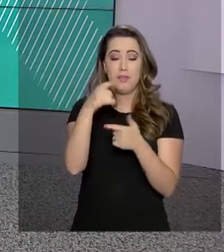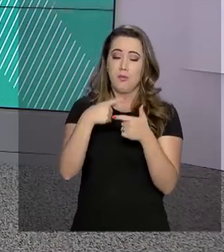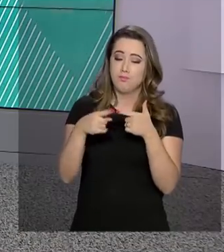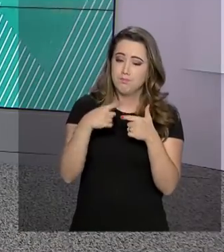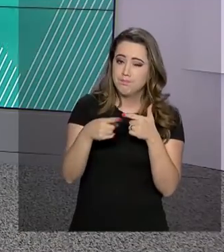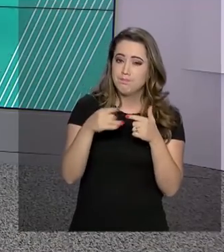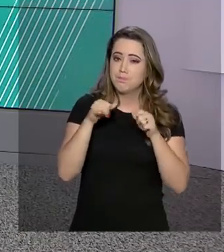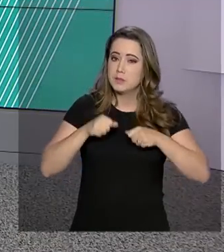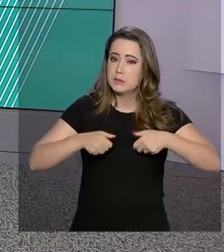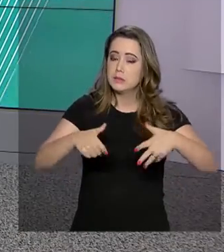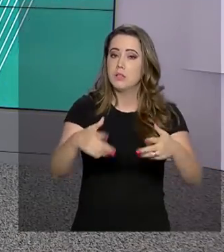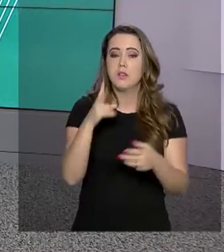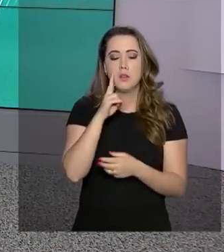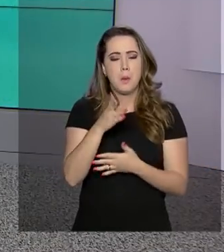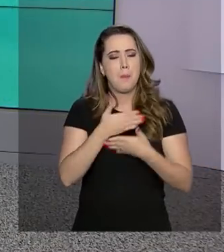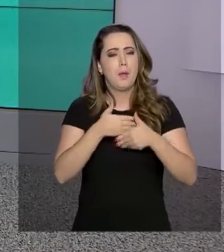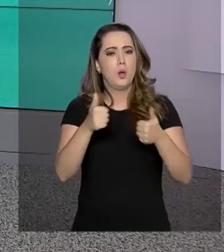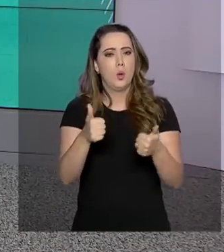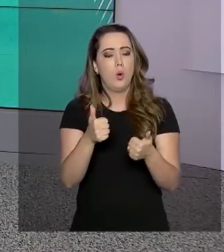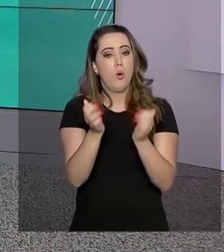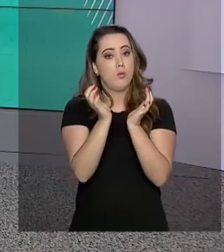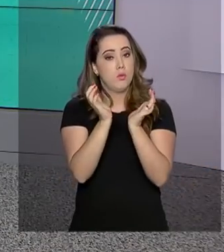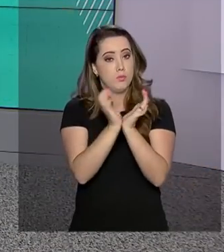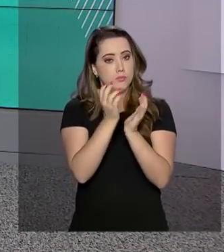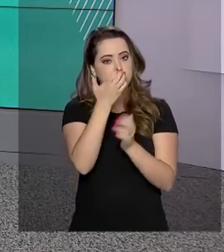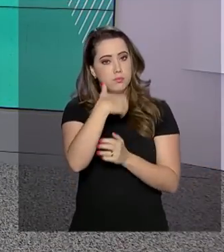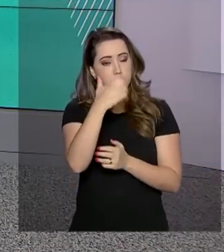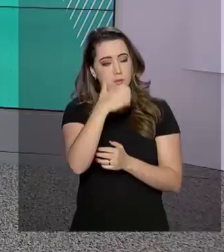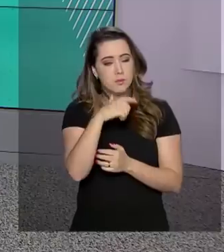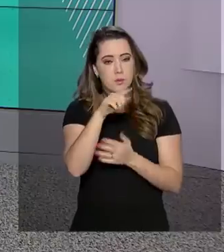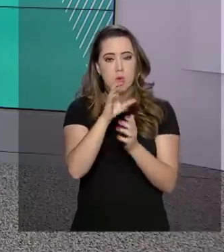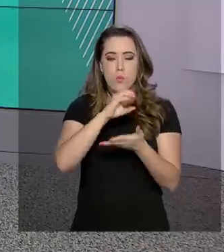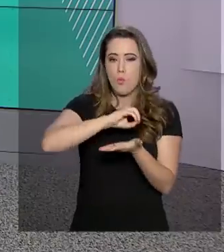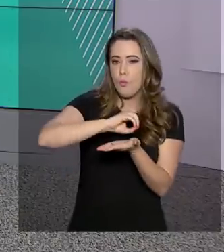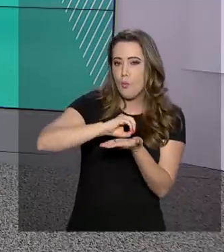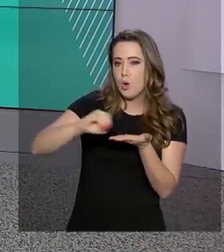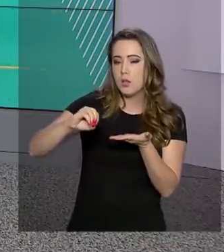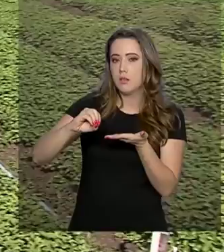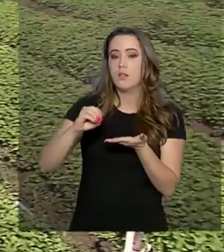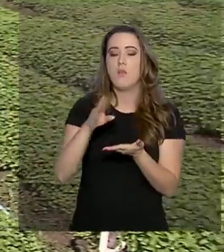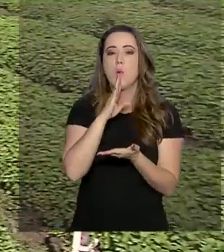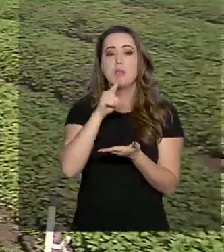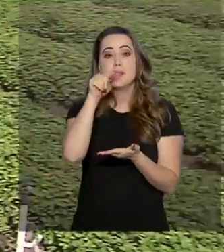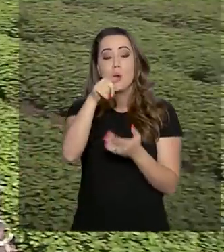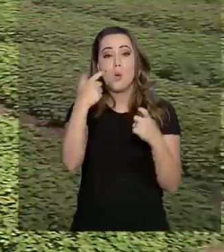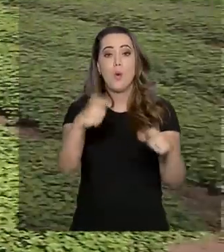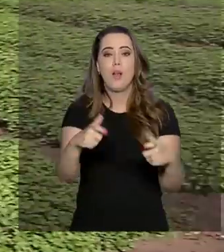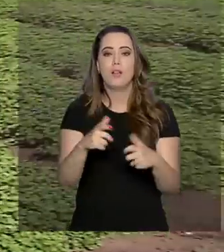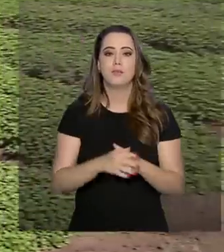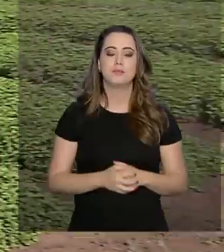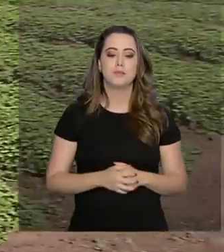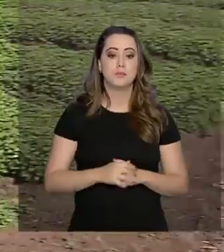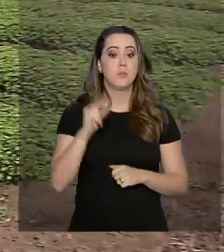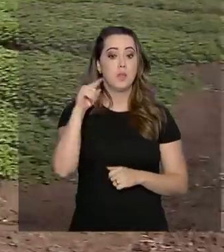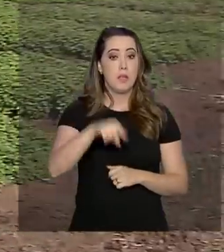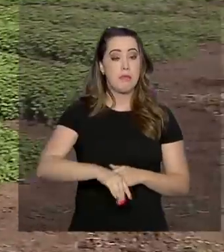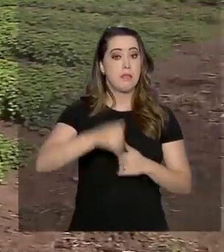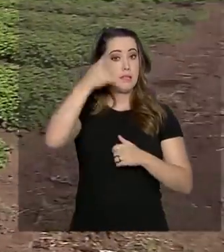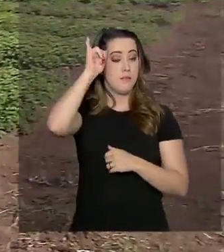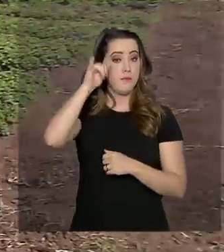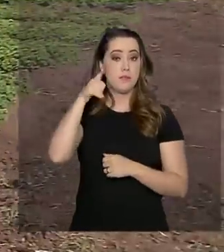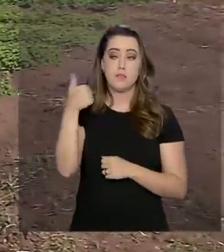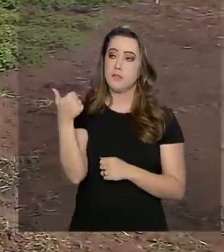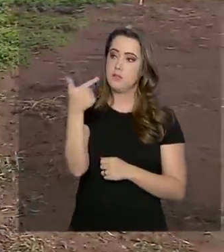de uma propriedade que fica a cerca de 70 quilômetros aqui do centro de Brasília. Nessa fazenda de